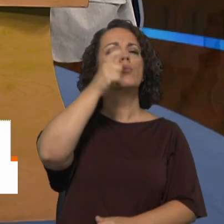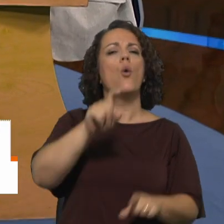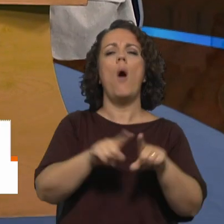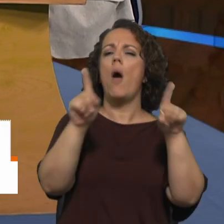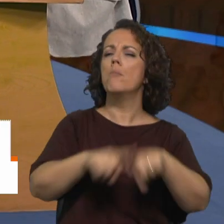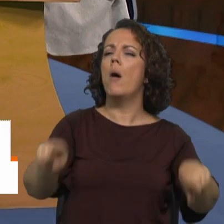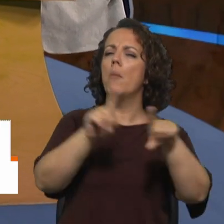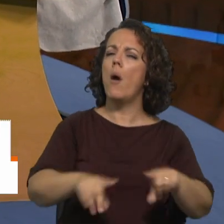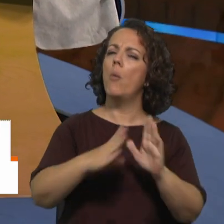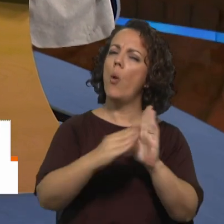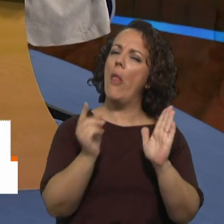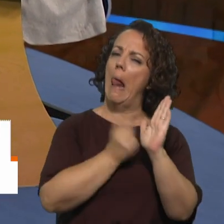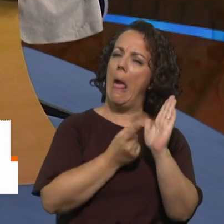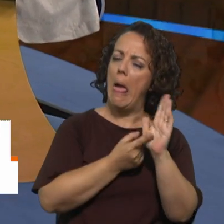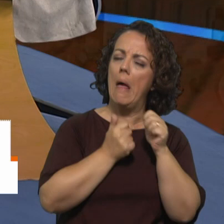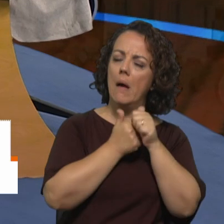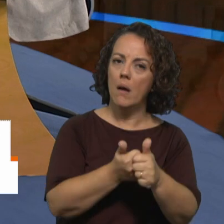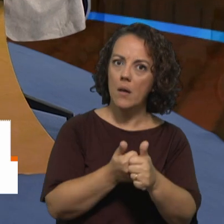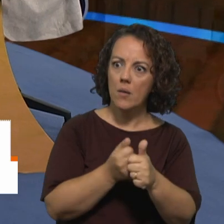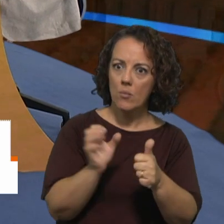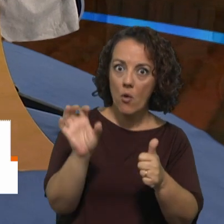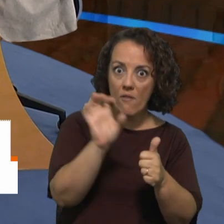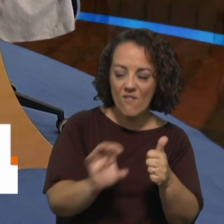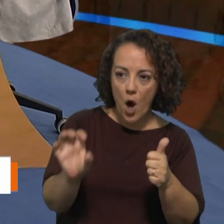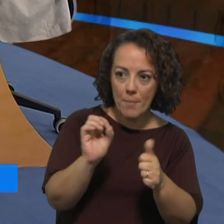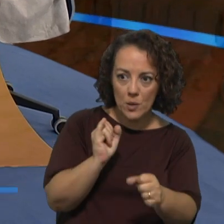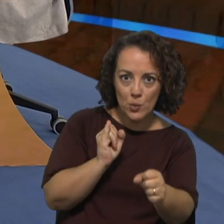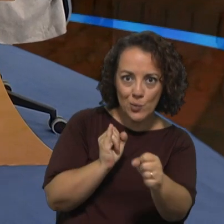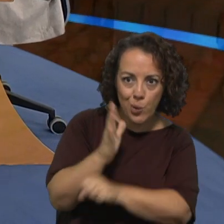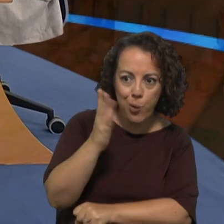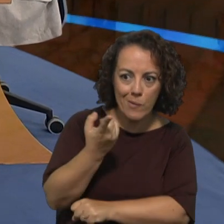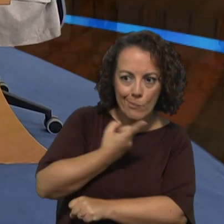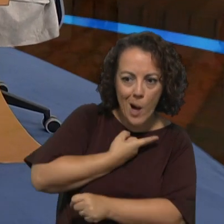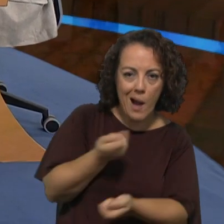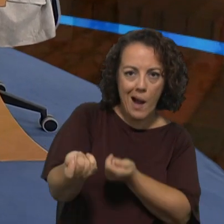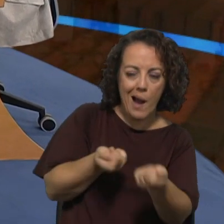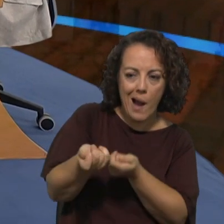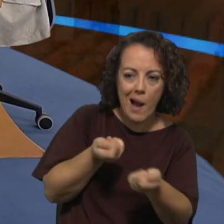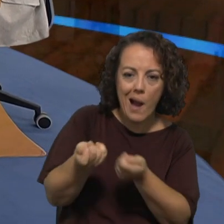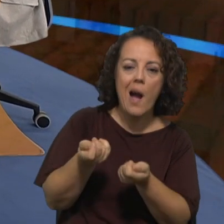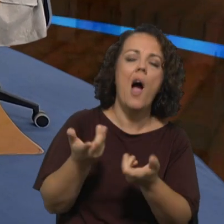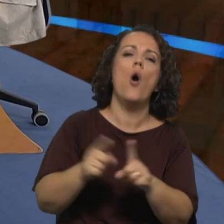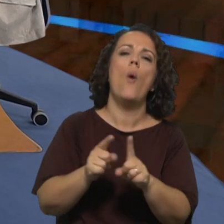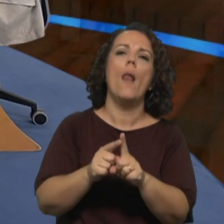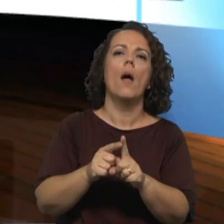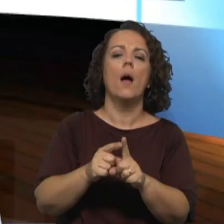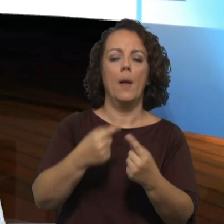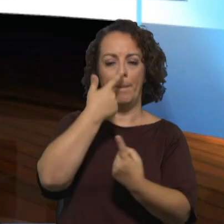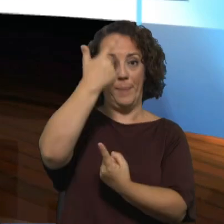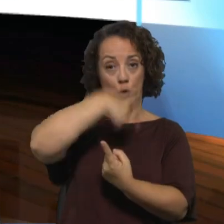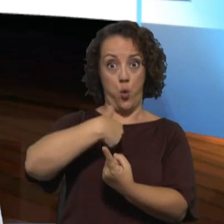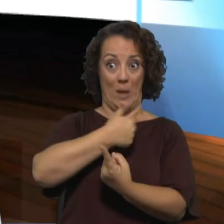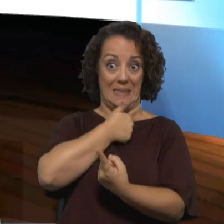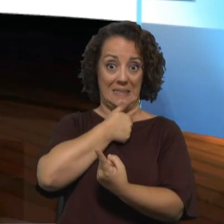em gerir uma forma diferente de fazer as coisas porque essa forma diferente tem consequências não estamos aqui a dizer que basta apenas mudar a pessoa que toma a decisão é que